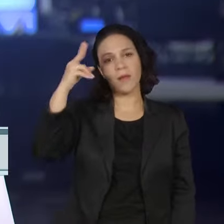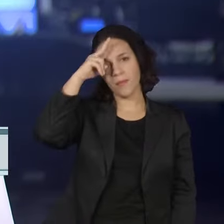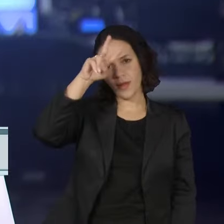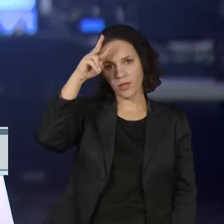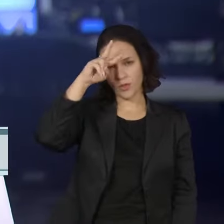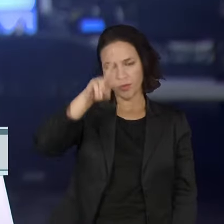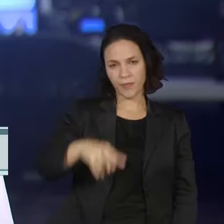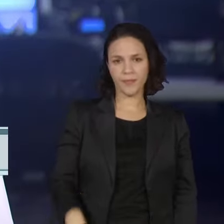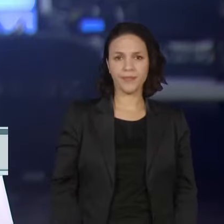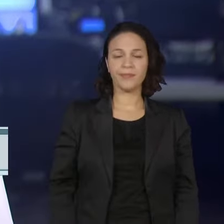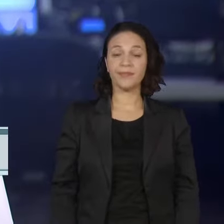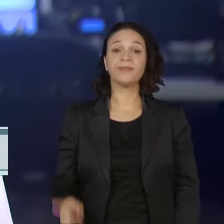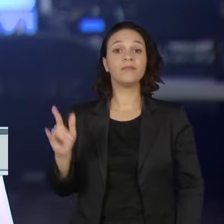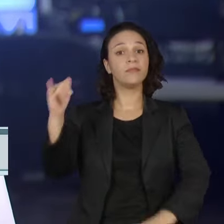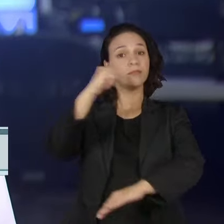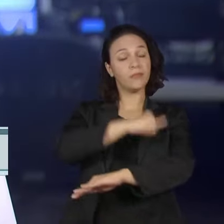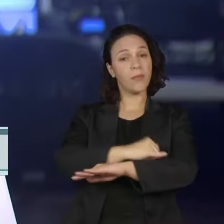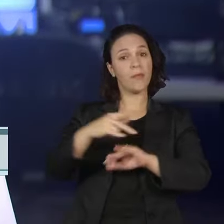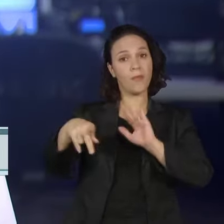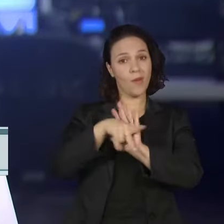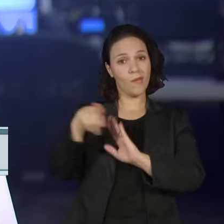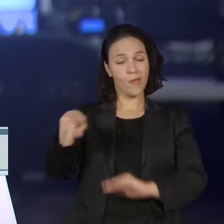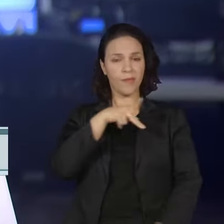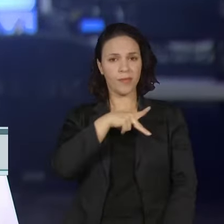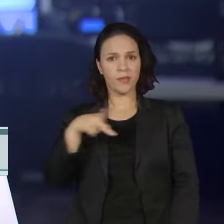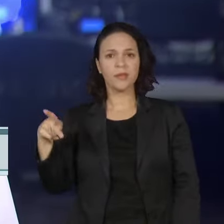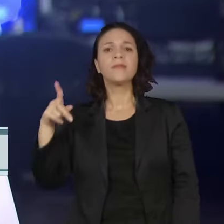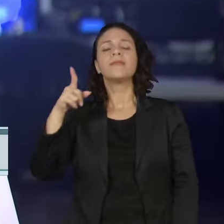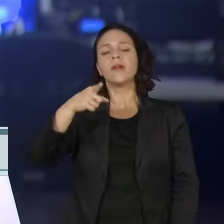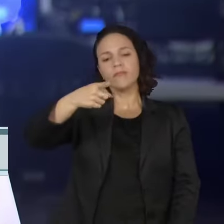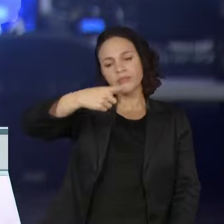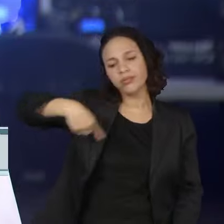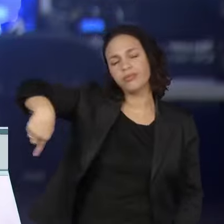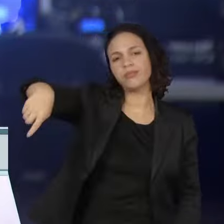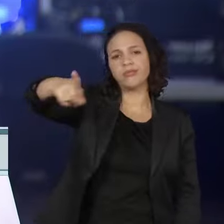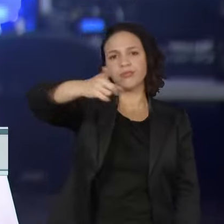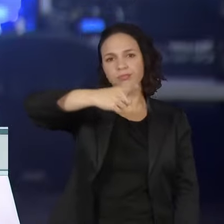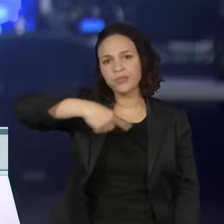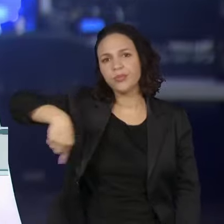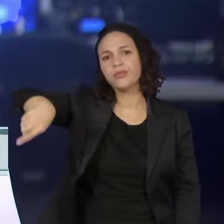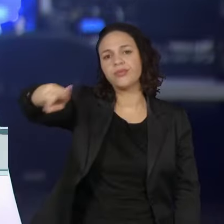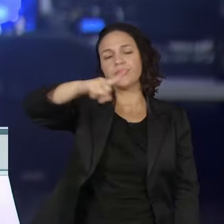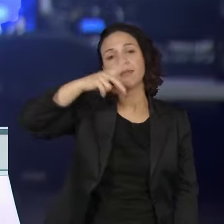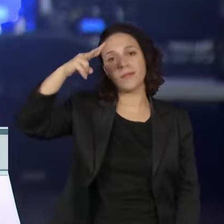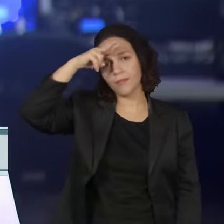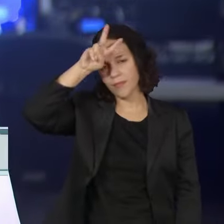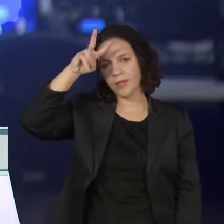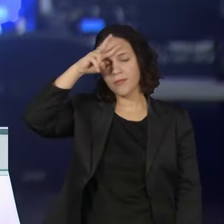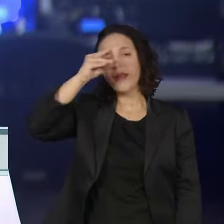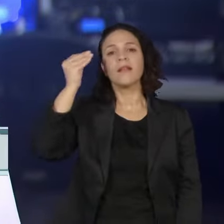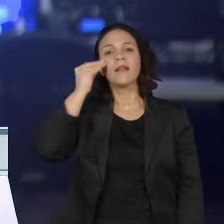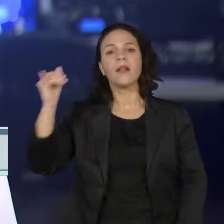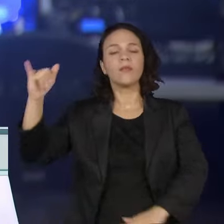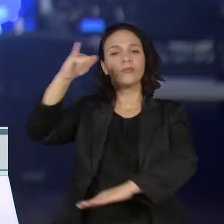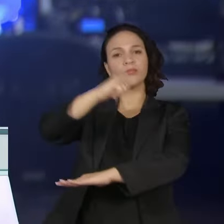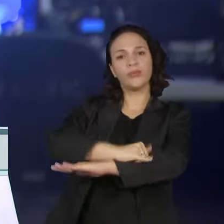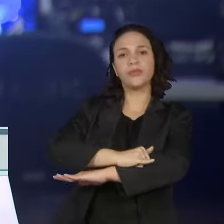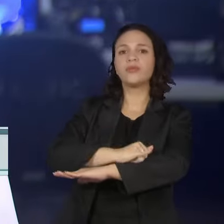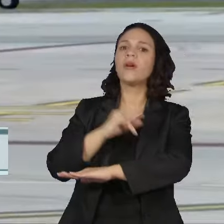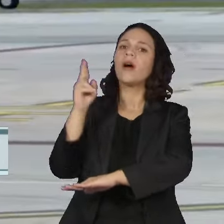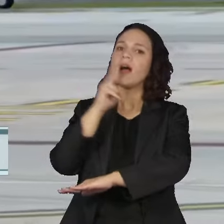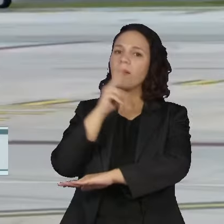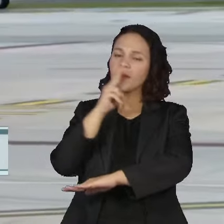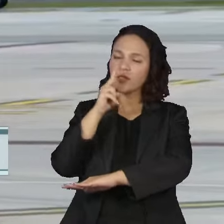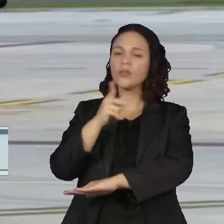O Airbus presidencial ficou horas voando em volta da cidade do México para fazer um pouso de emergência com segurança.